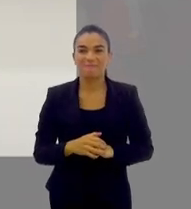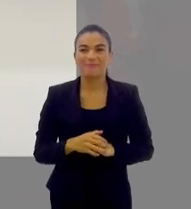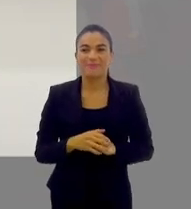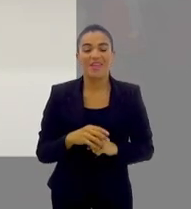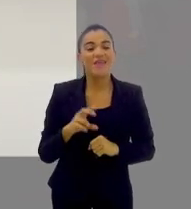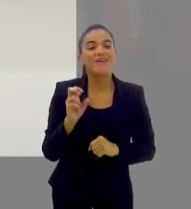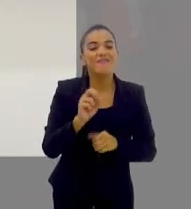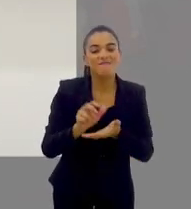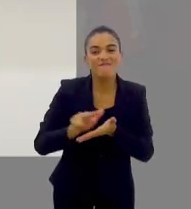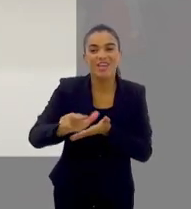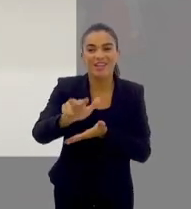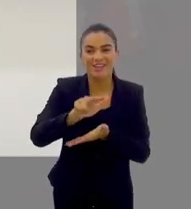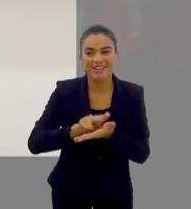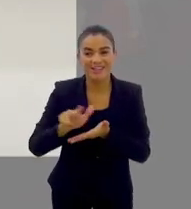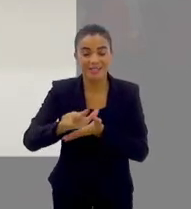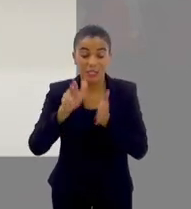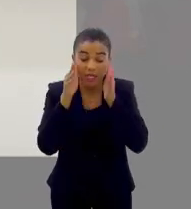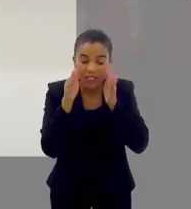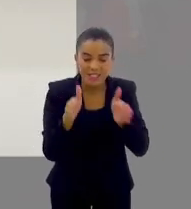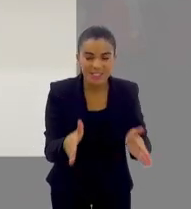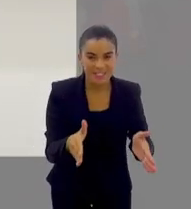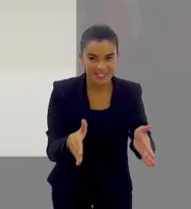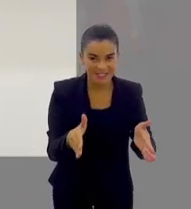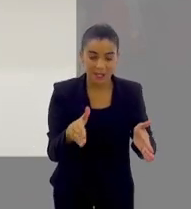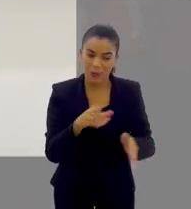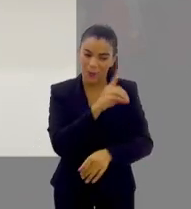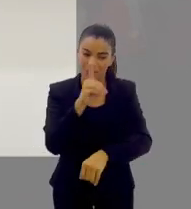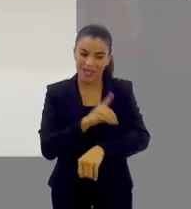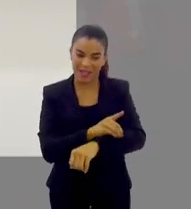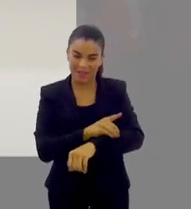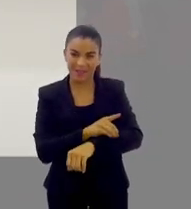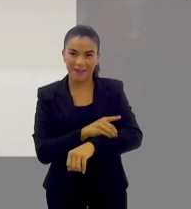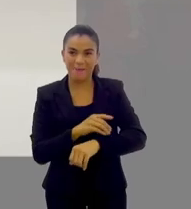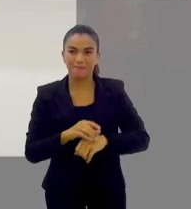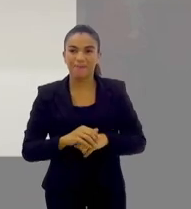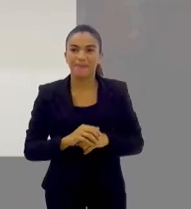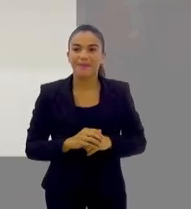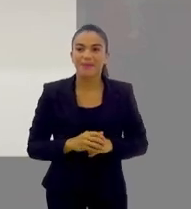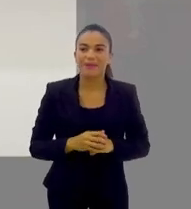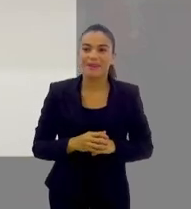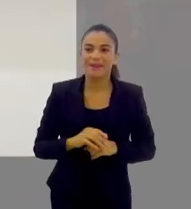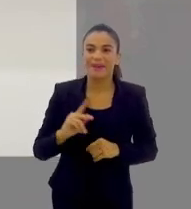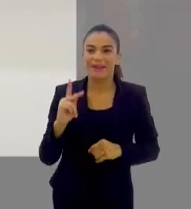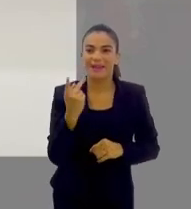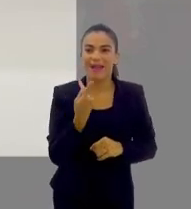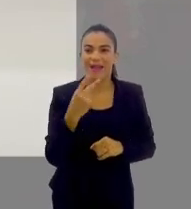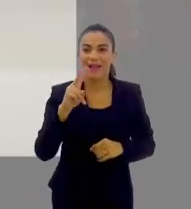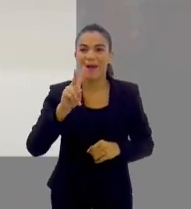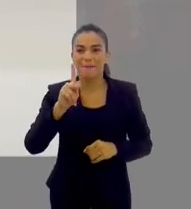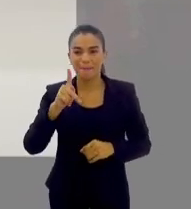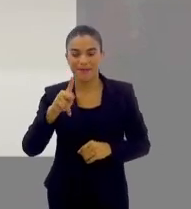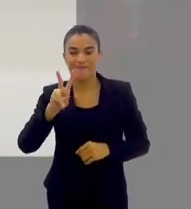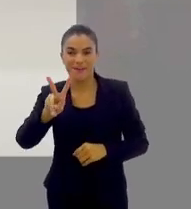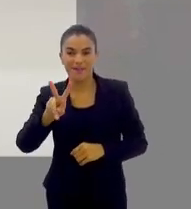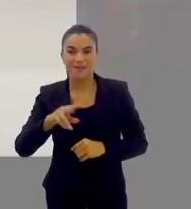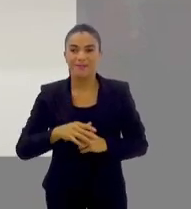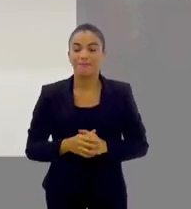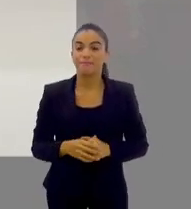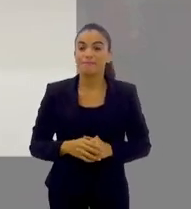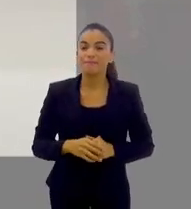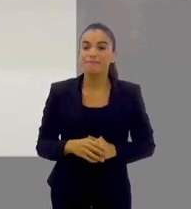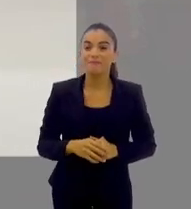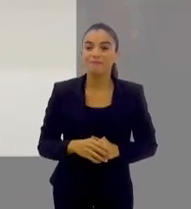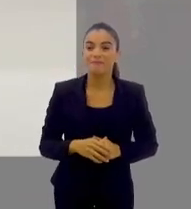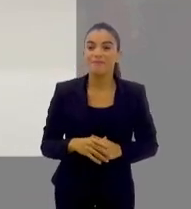meu doutorado em virologia, especificamente, não dengue, mas em HPV, então, a gente passou